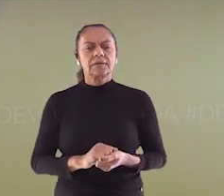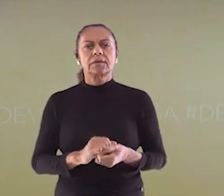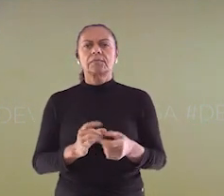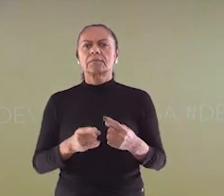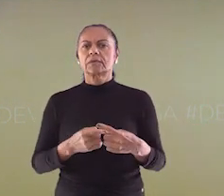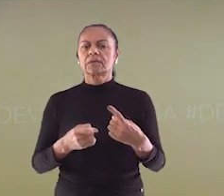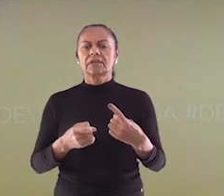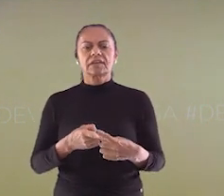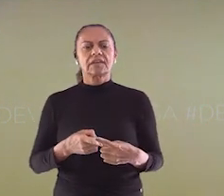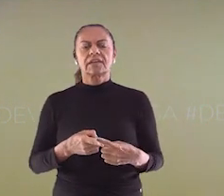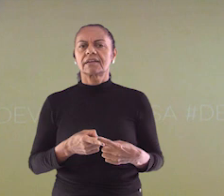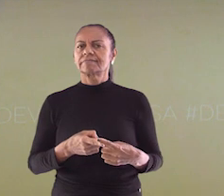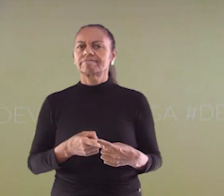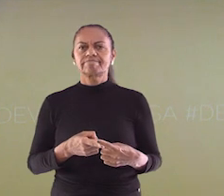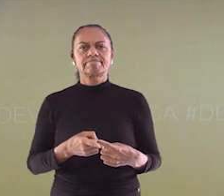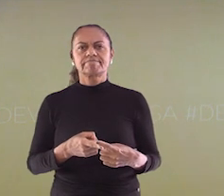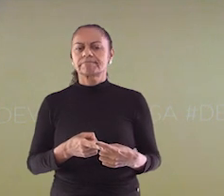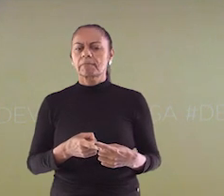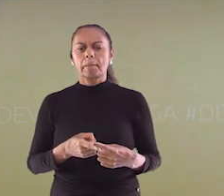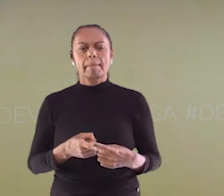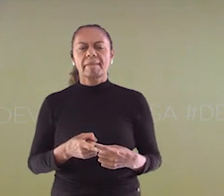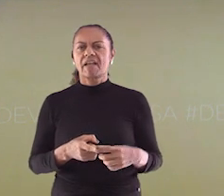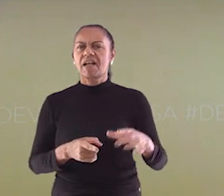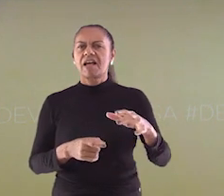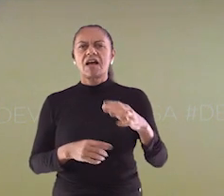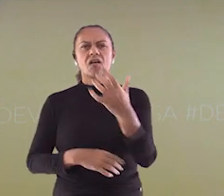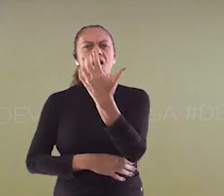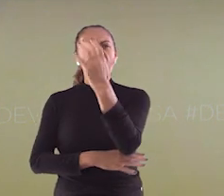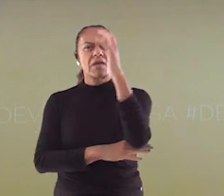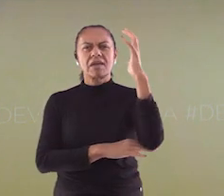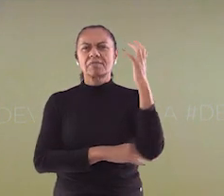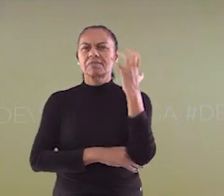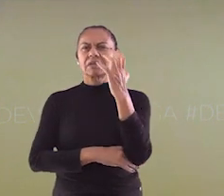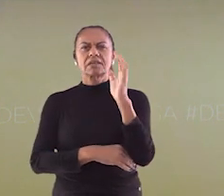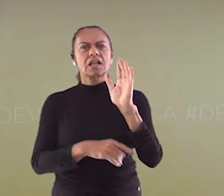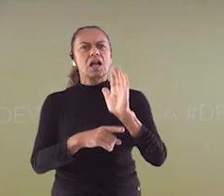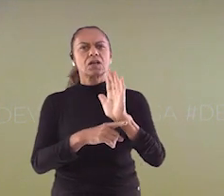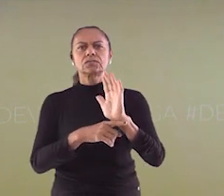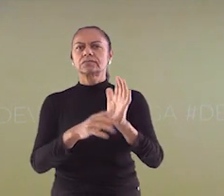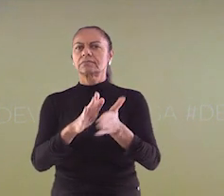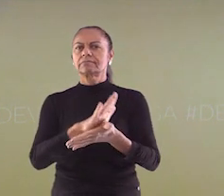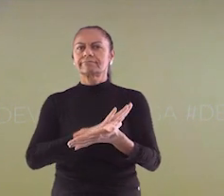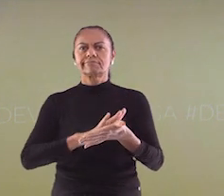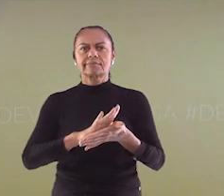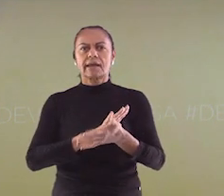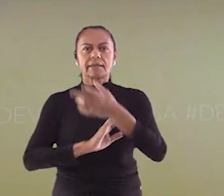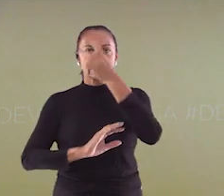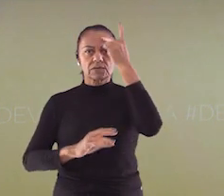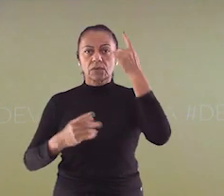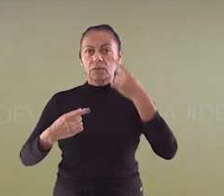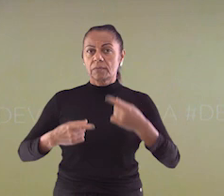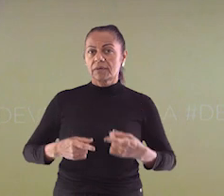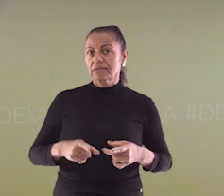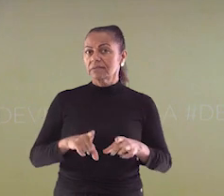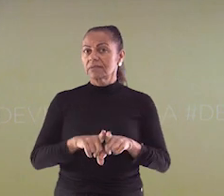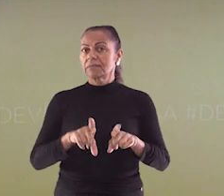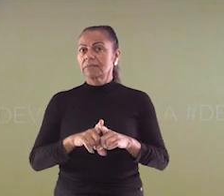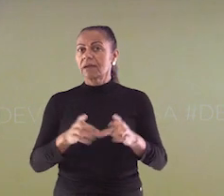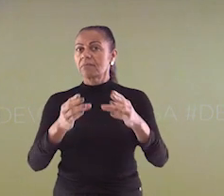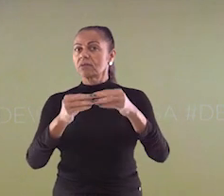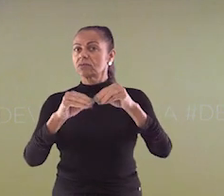qualquer ambiente não traz ganho nenhum nem ao meio ambiente, muito menos a nós seres humanos.